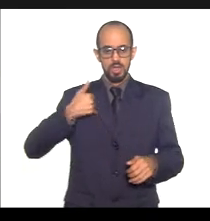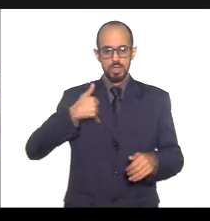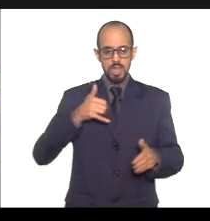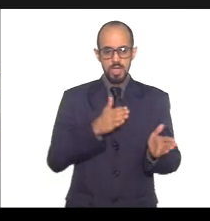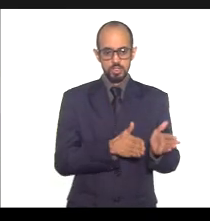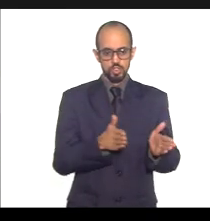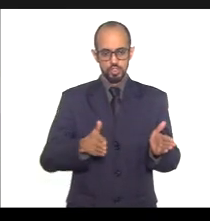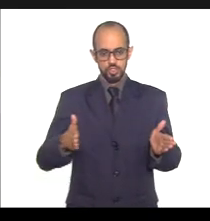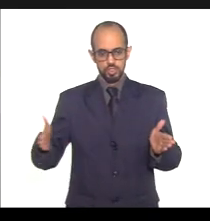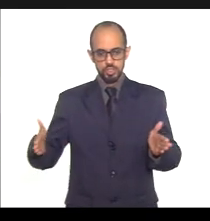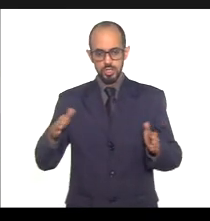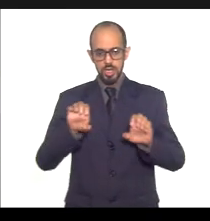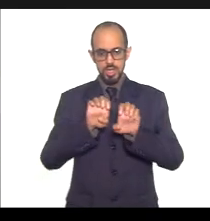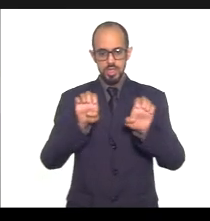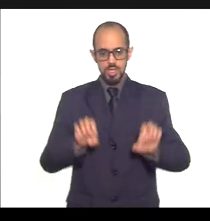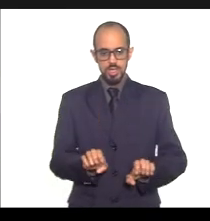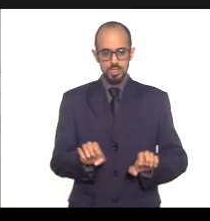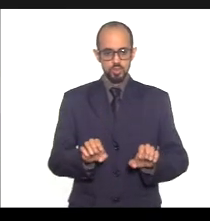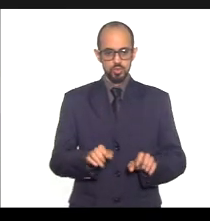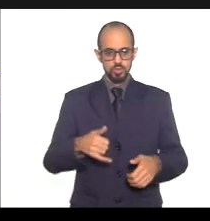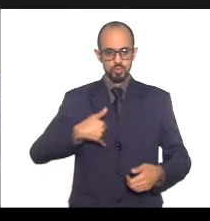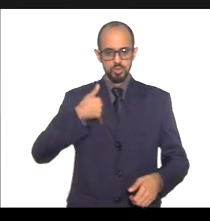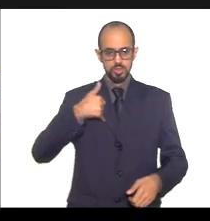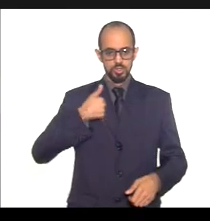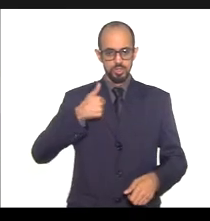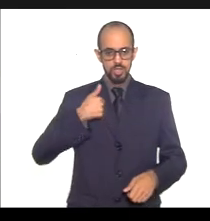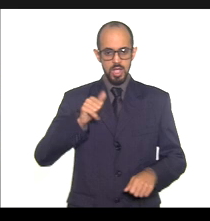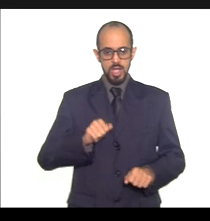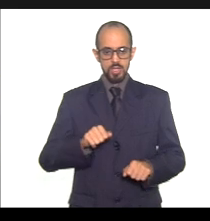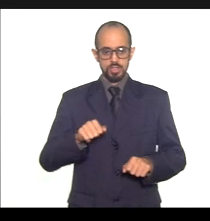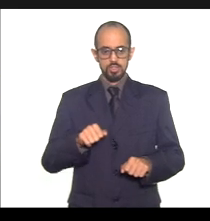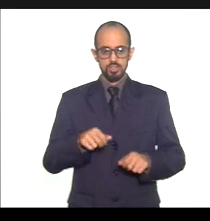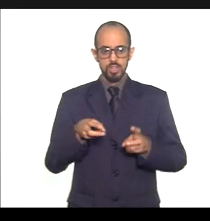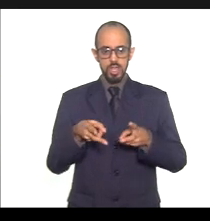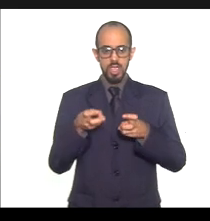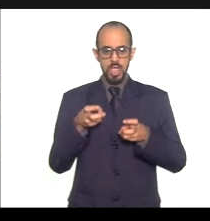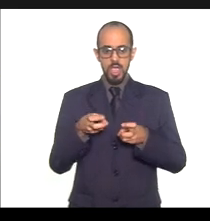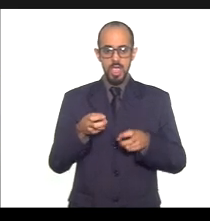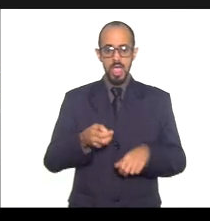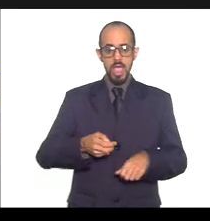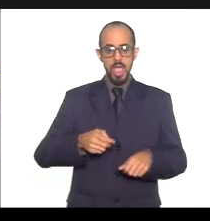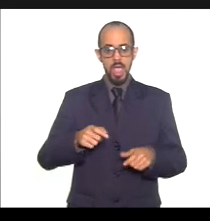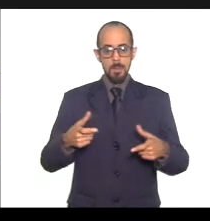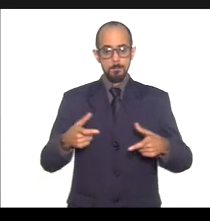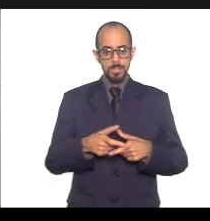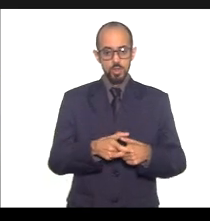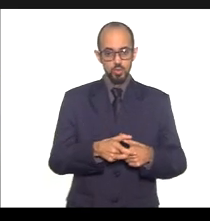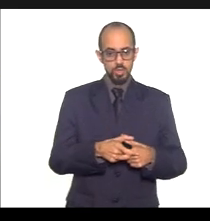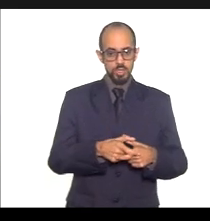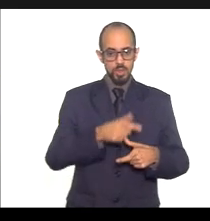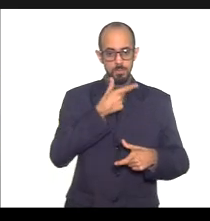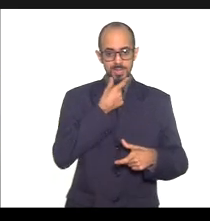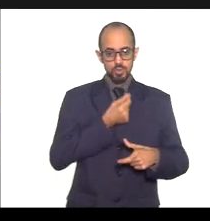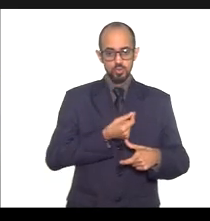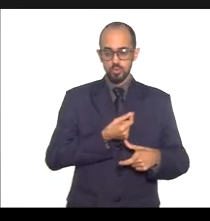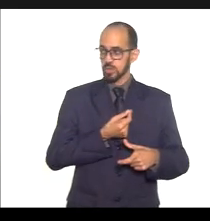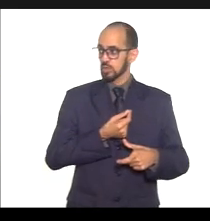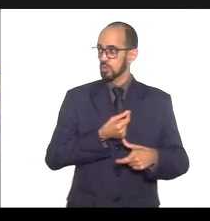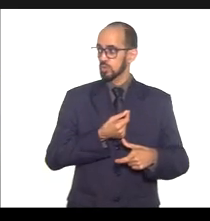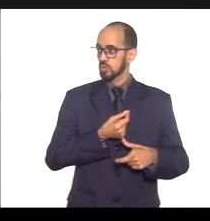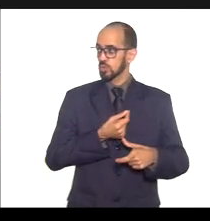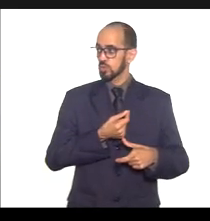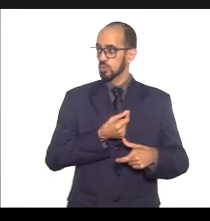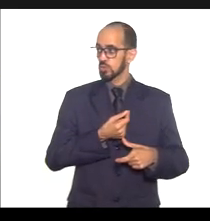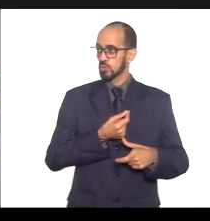A estrutura etária fluminense evidencia a pequena maioria de sexo masculino e na população